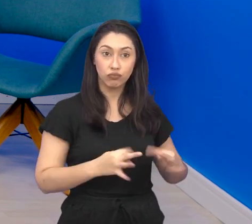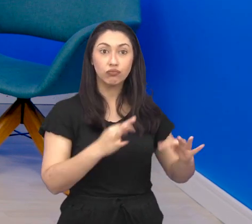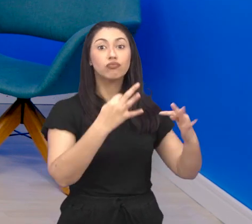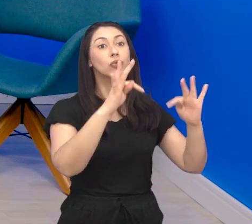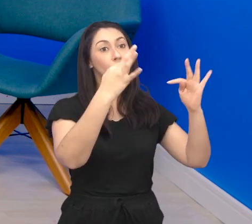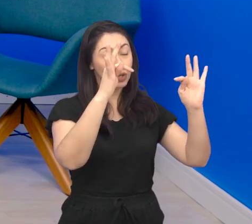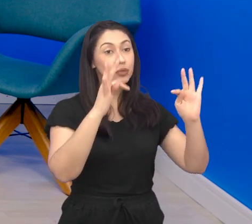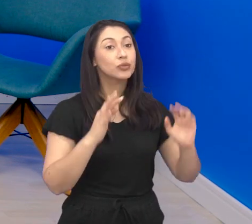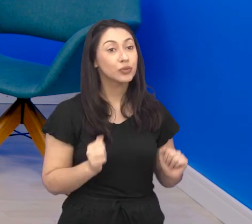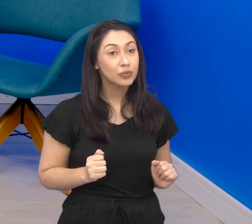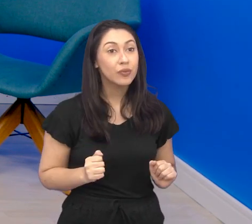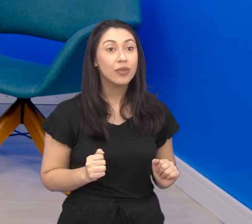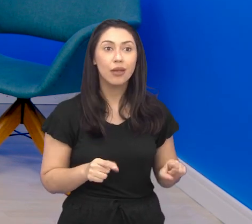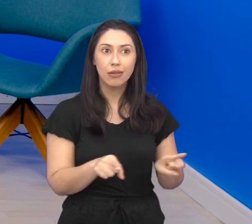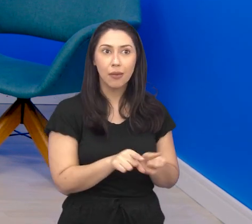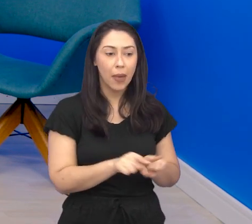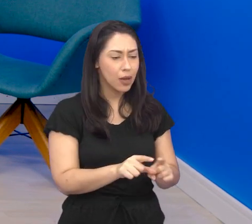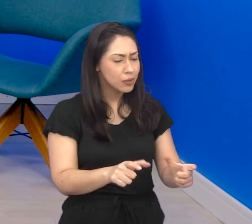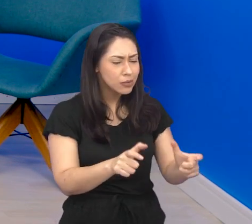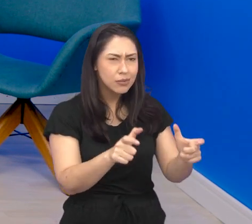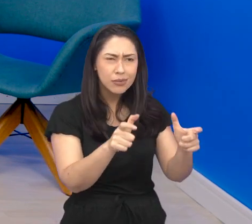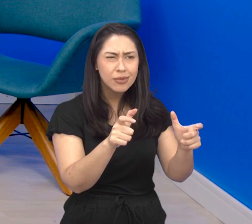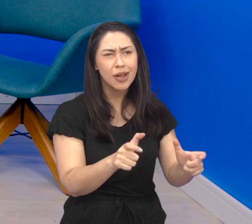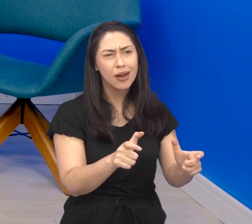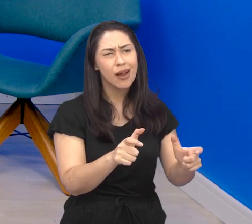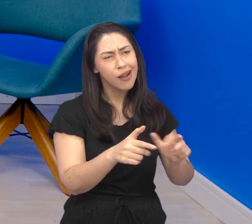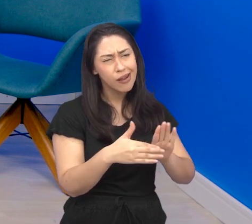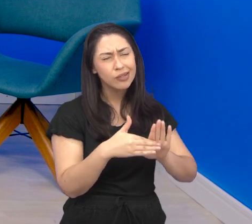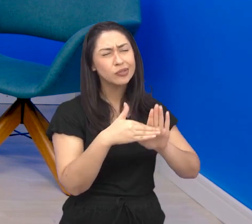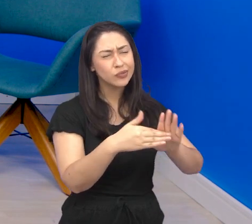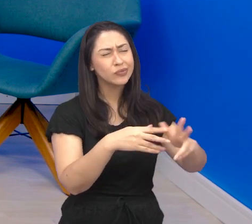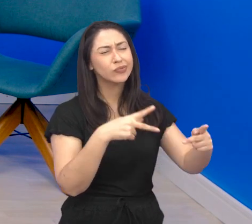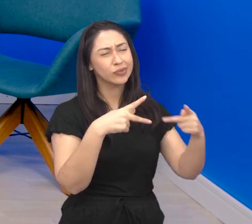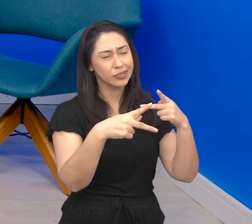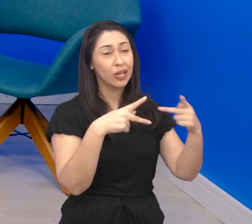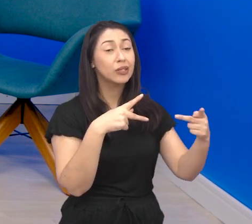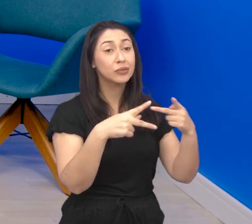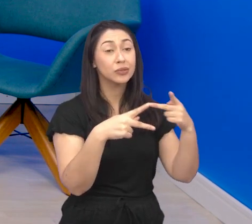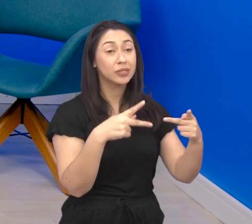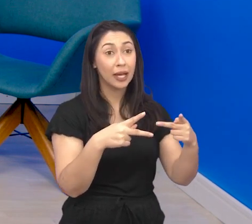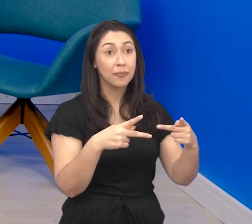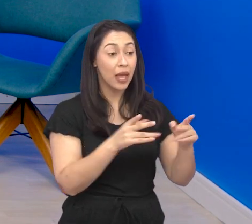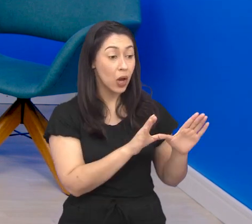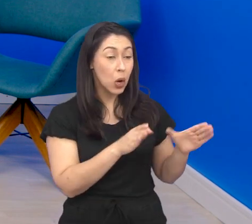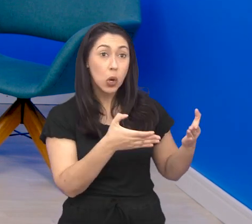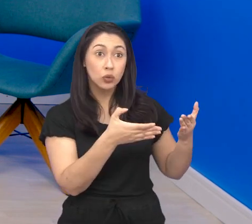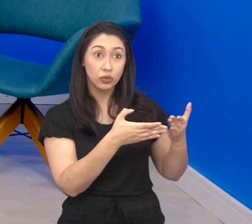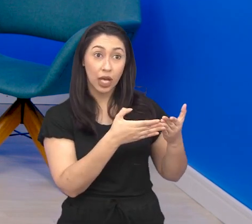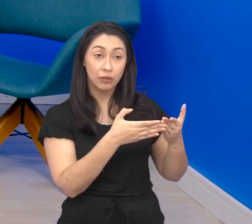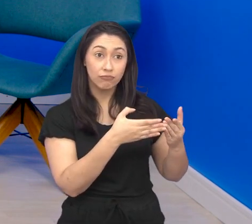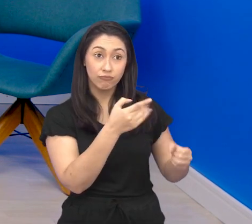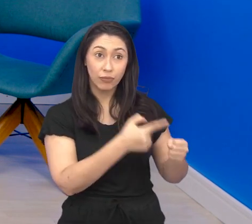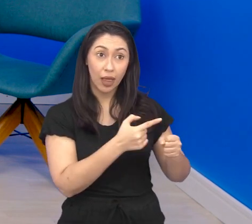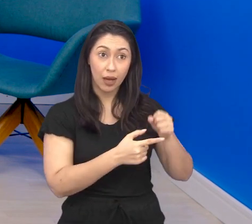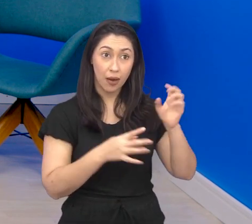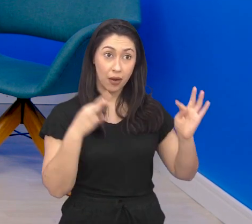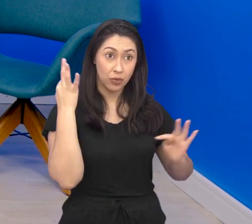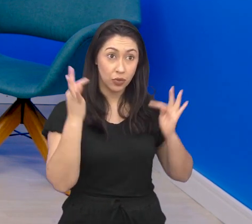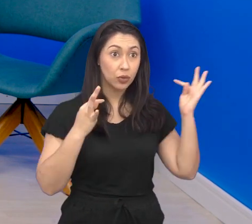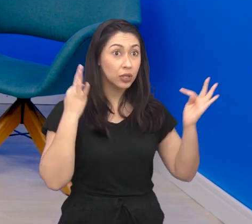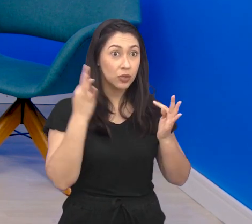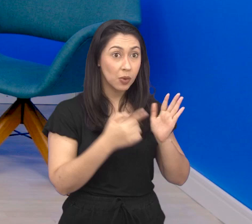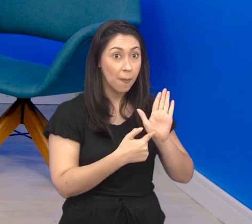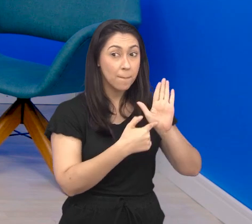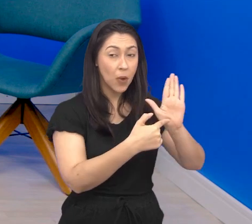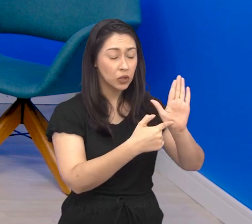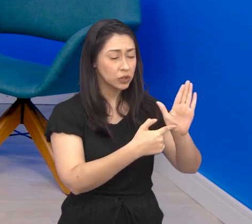prefeitura fala bastante a respeito também. E a geografia também está a favor de São José. Para o CONTUR, o Conselho Municipal de Turismo,